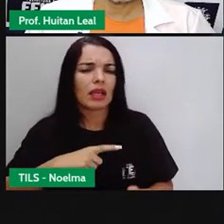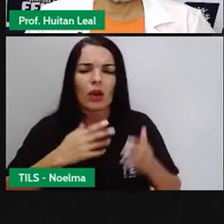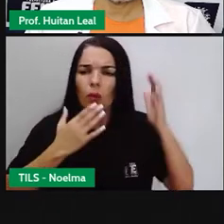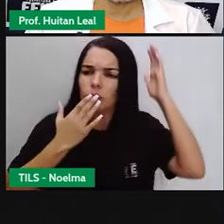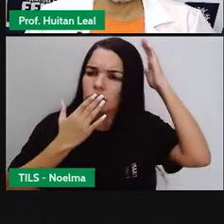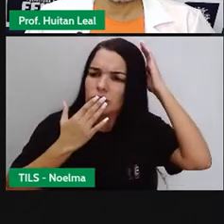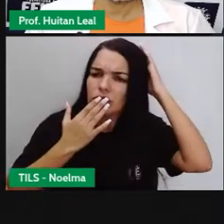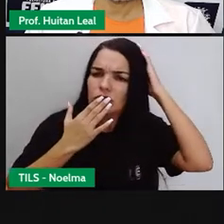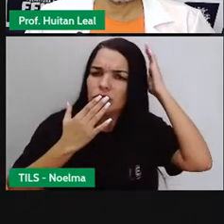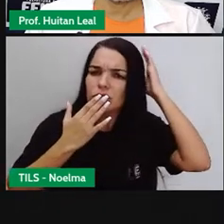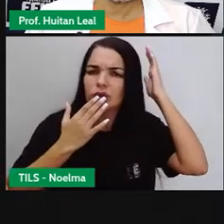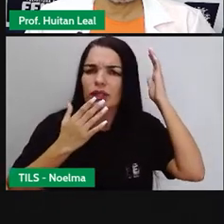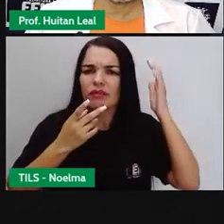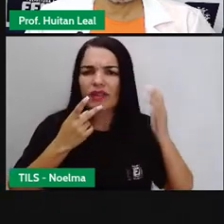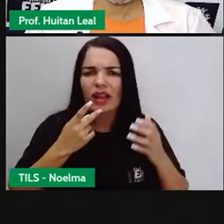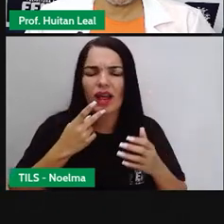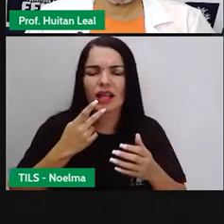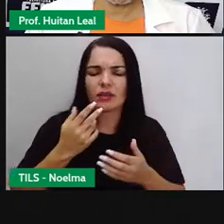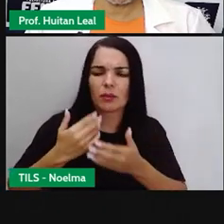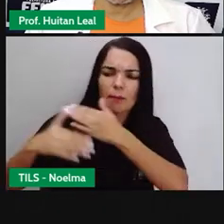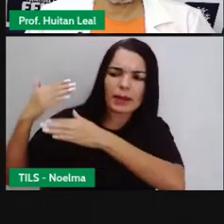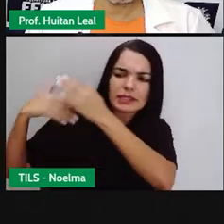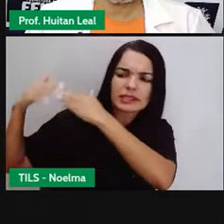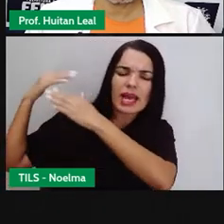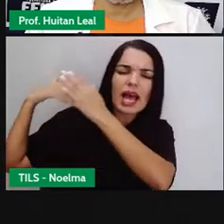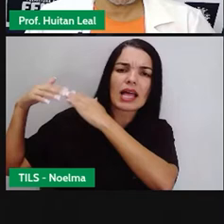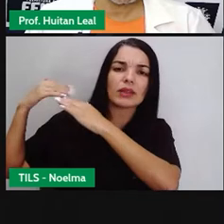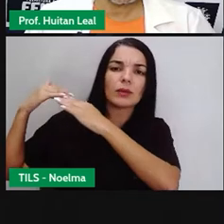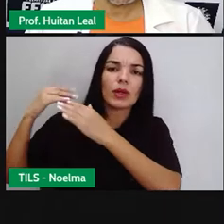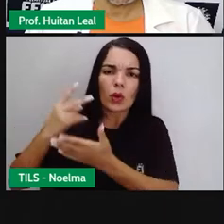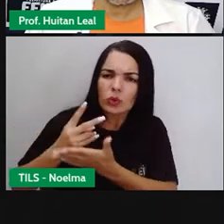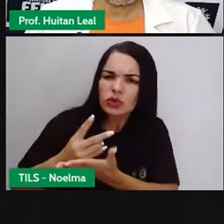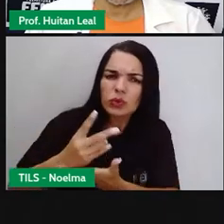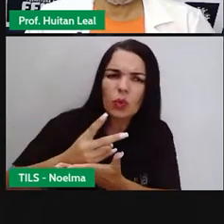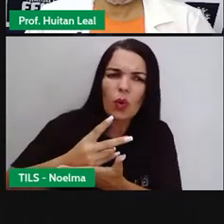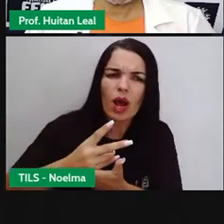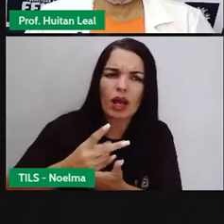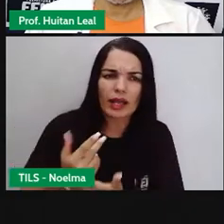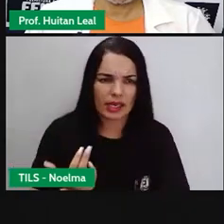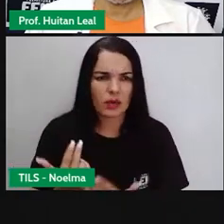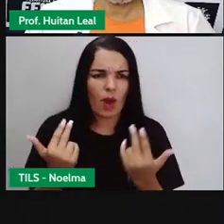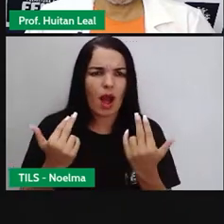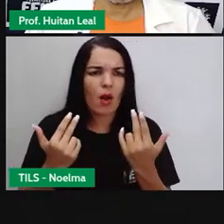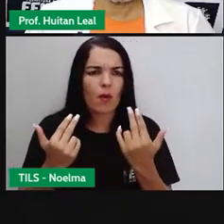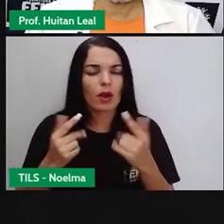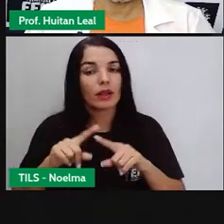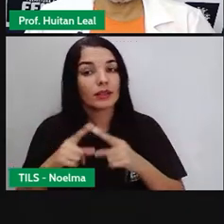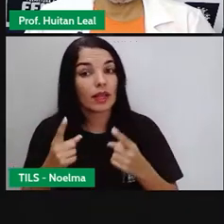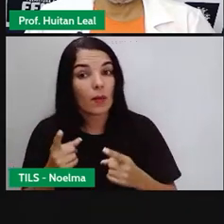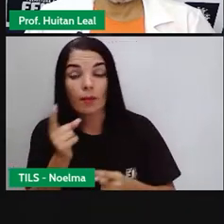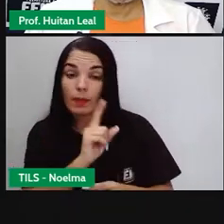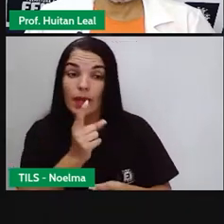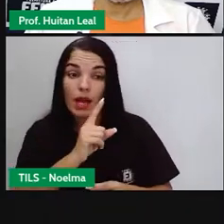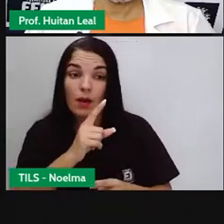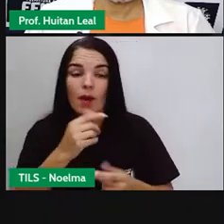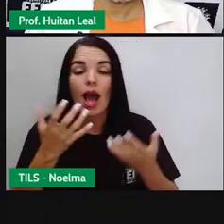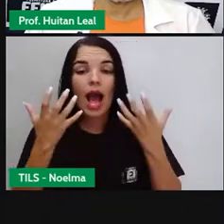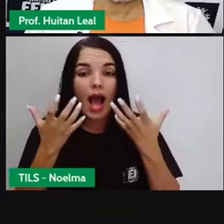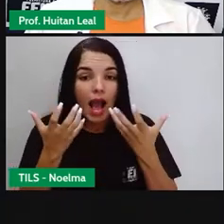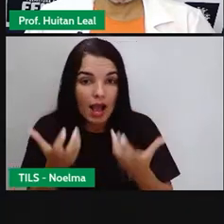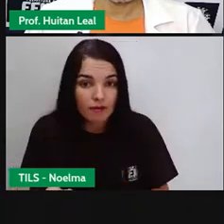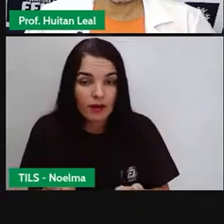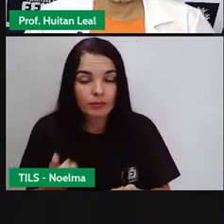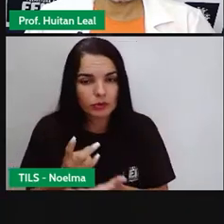condição em que os portugueses chegaram aqui? Eu creio que isso é um equívoco. Mas vamos